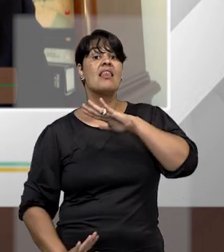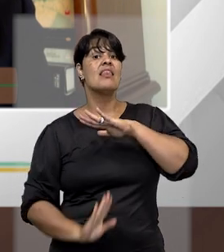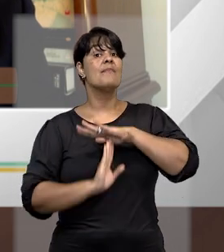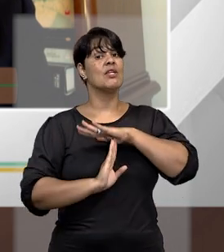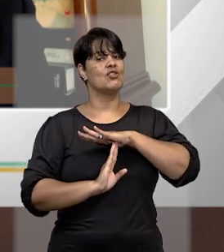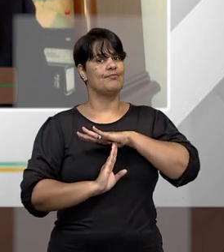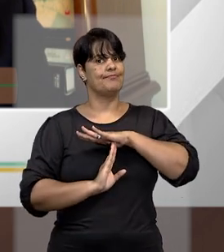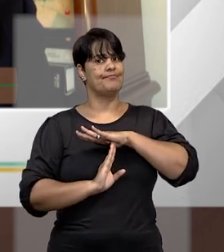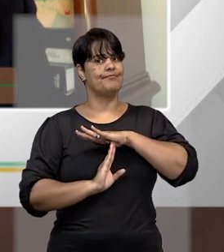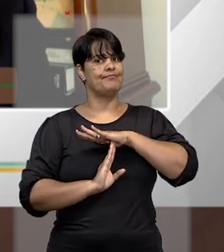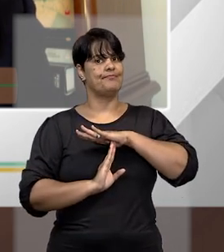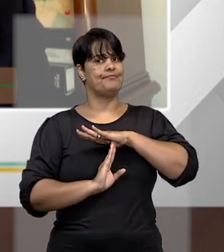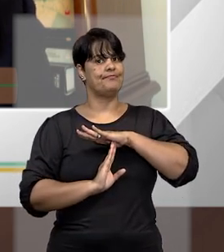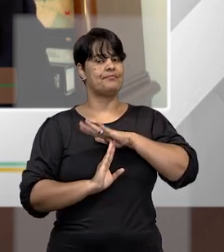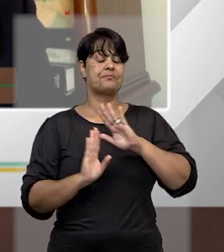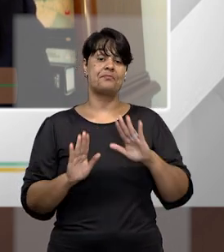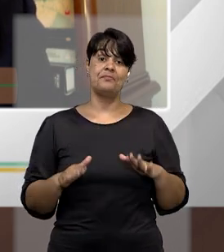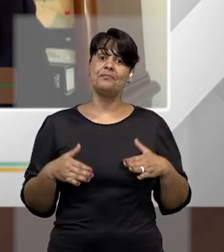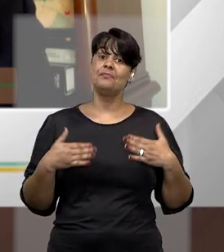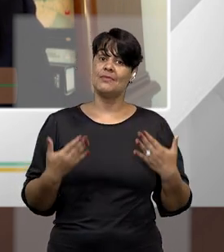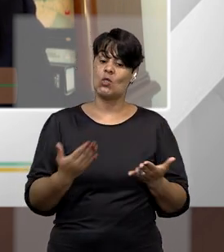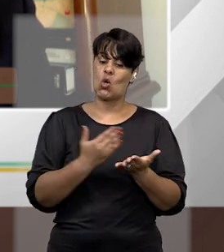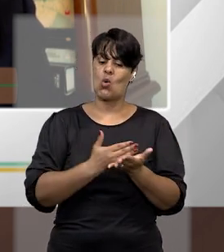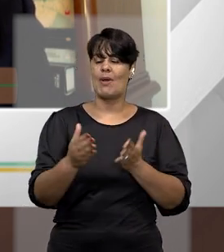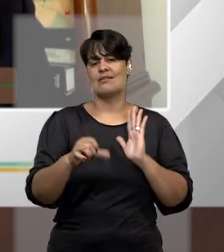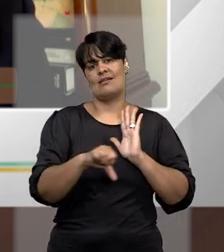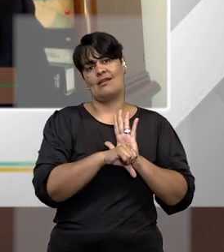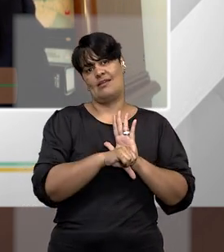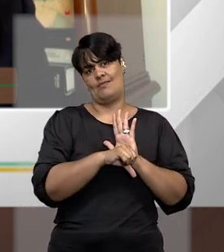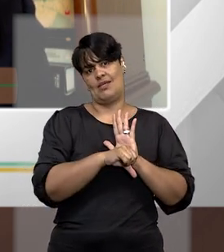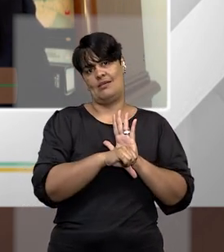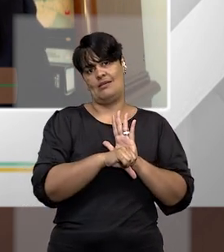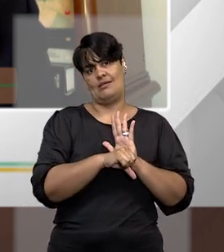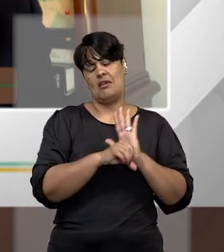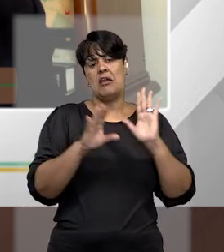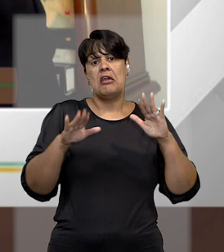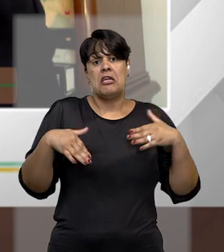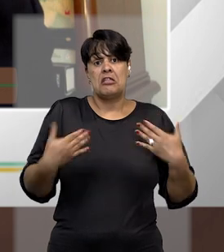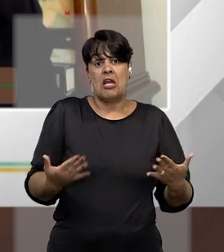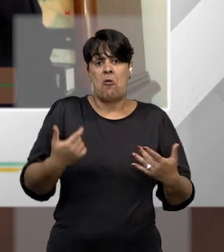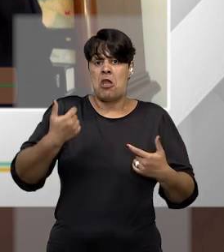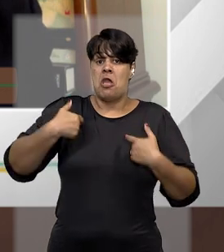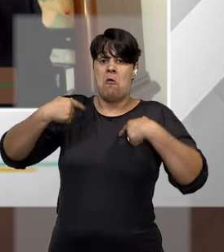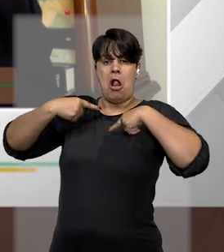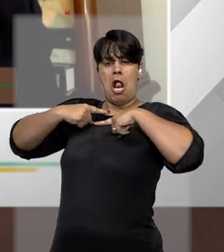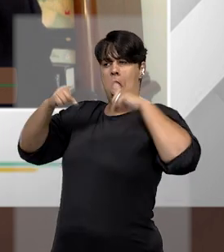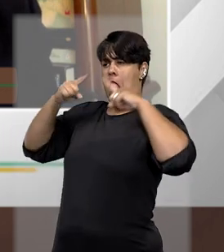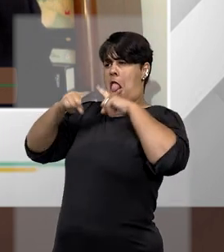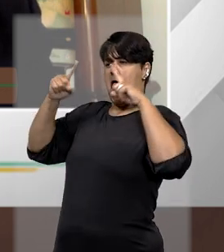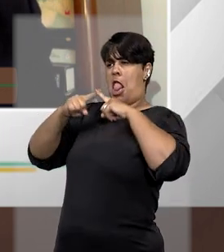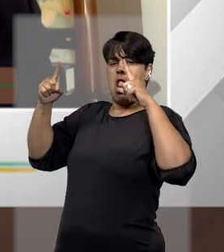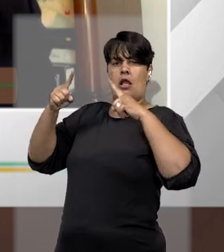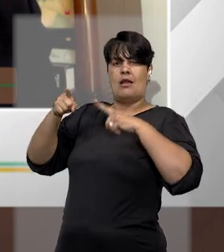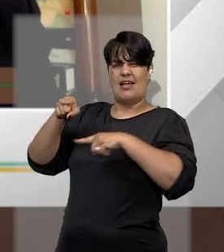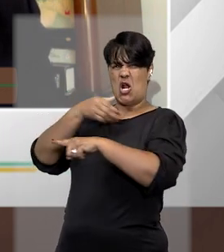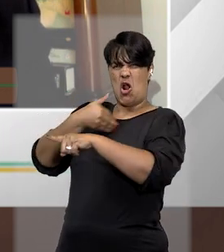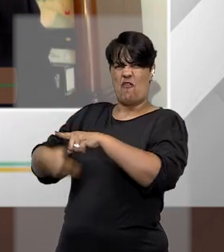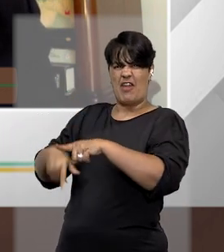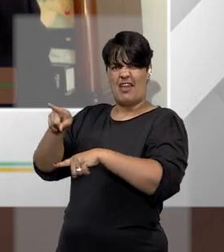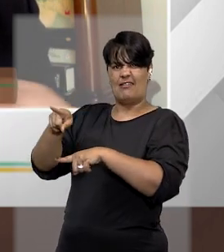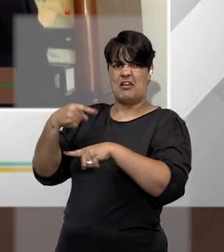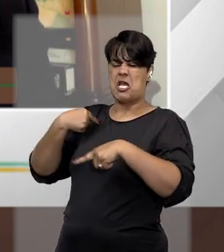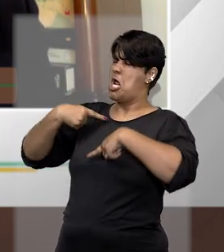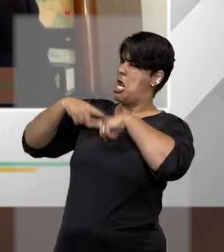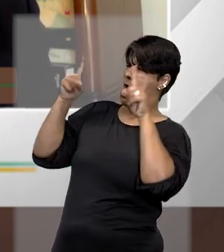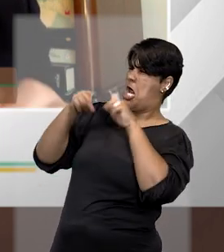crime. Então, protestar contra um determinado governo não é crime contra o Estado Democrático de Direito.